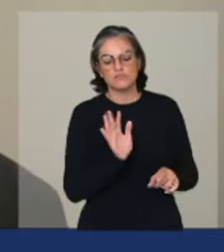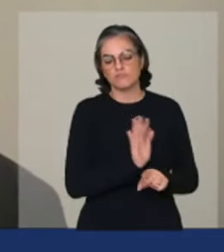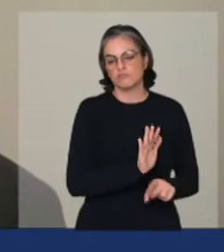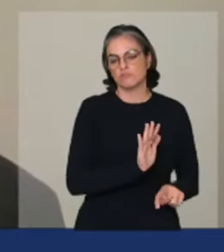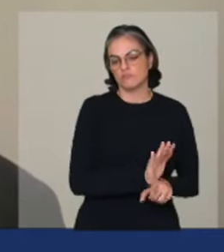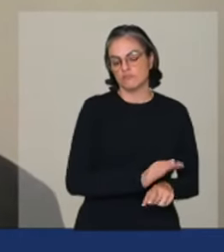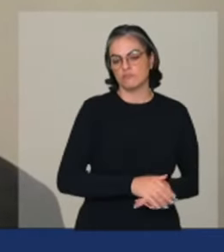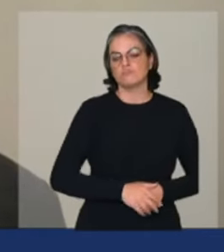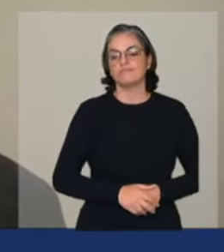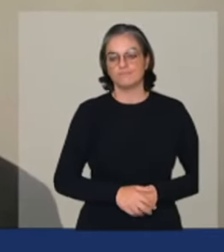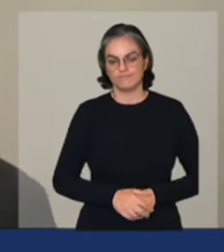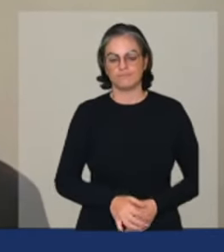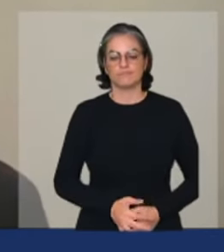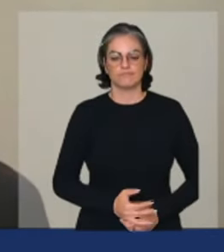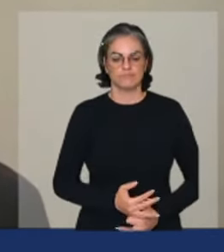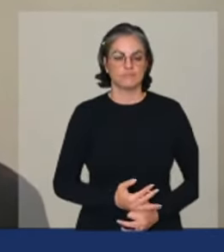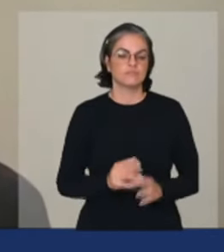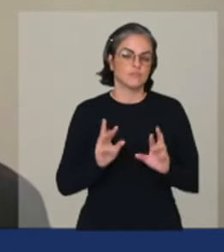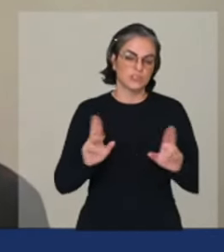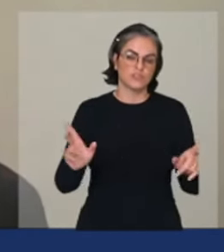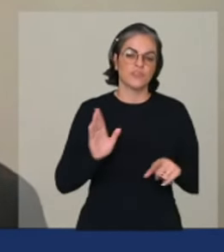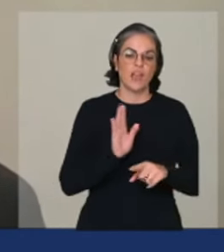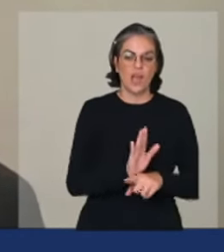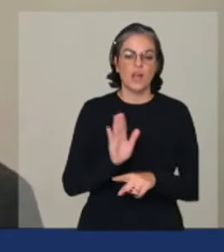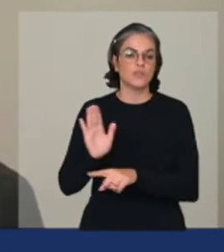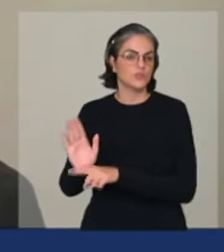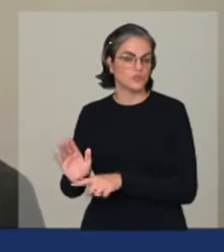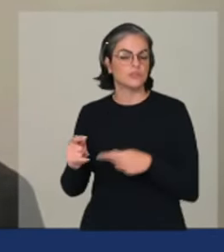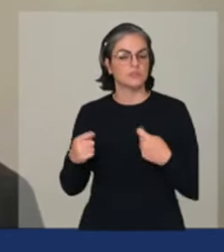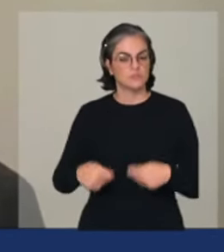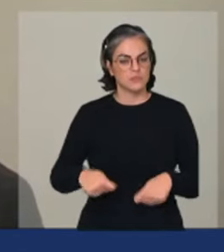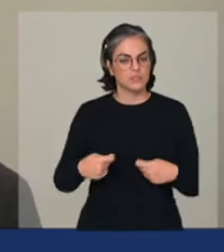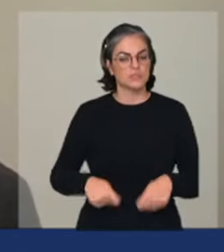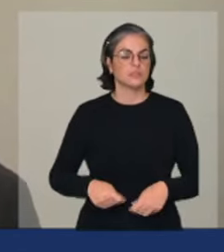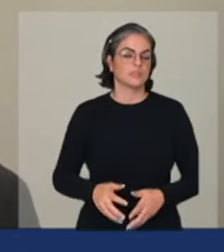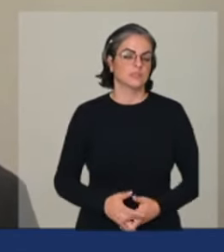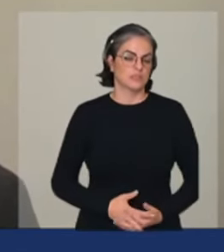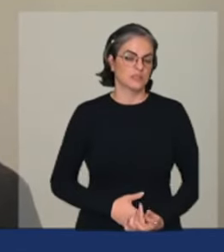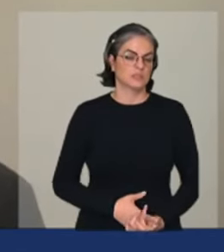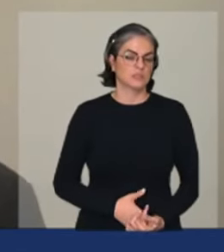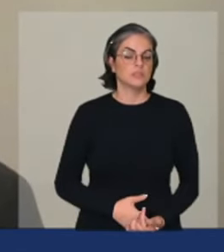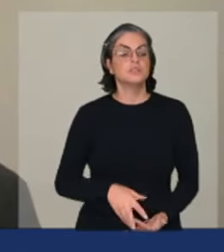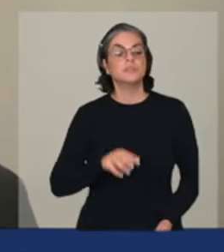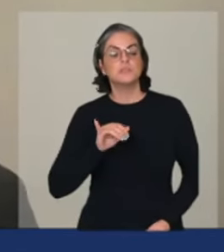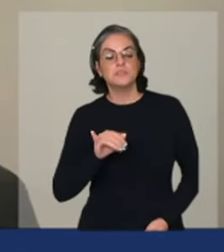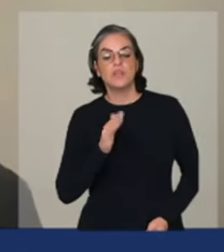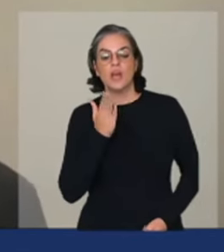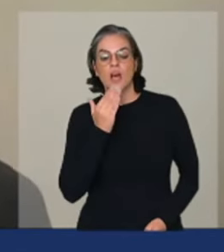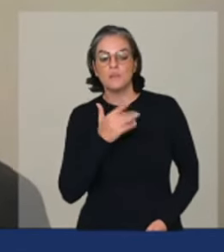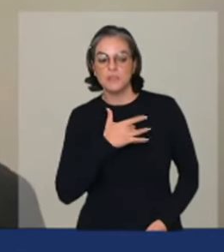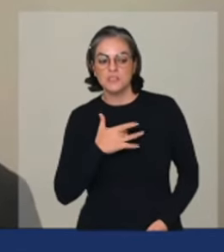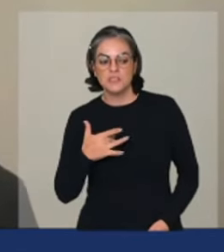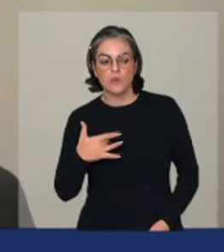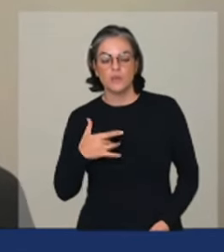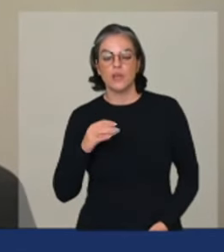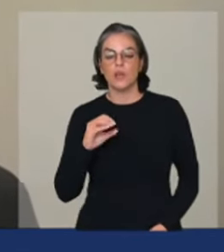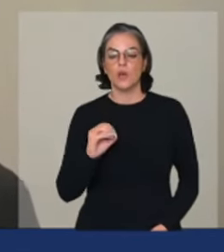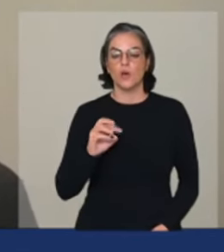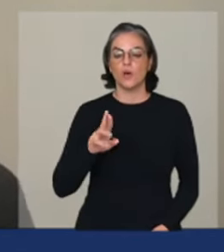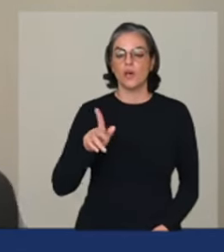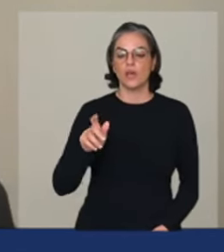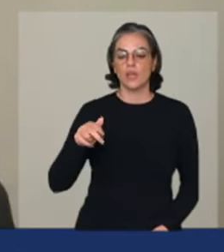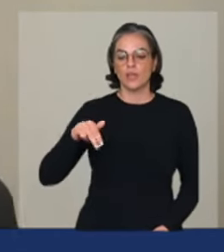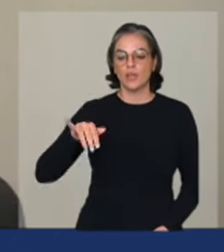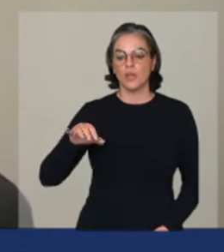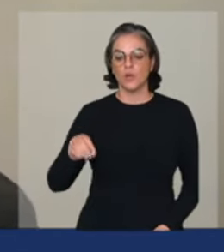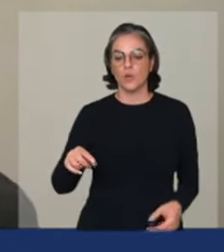familiar e camponesa aqueles que se propõem a produzir alimento saudável orgânico agroecológico ou